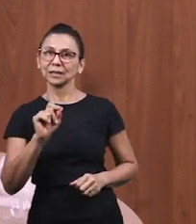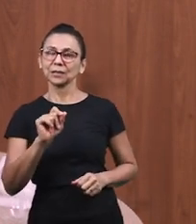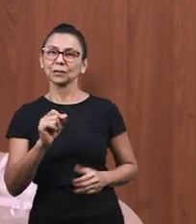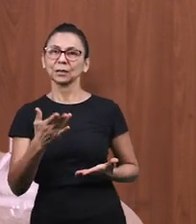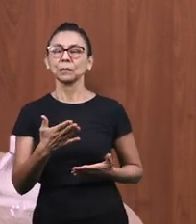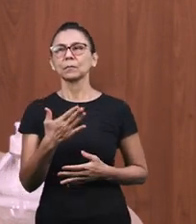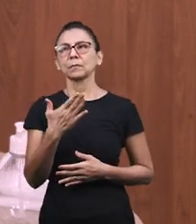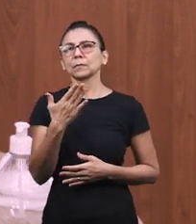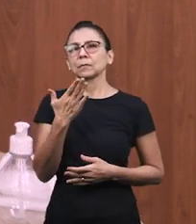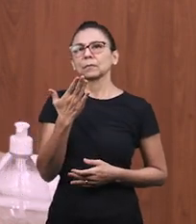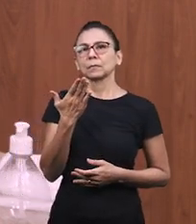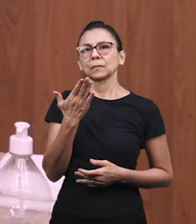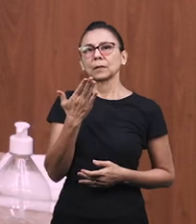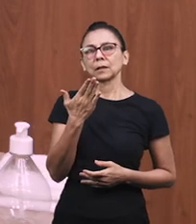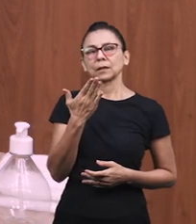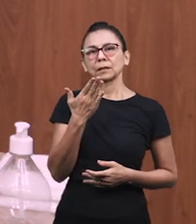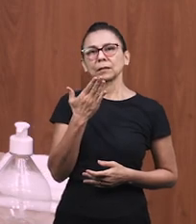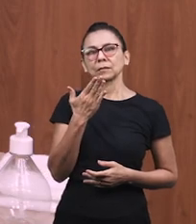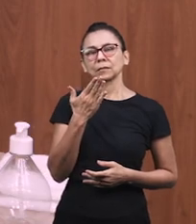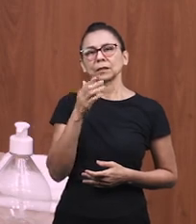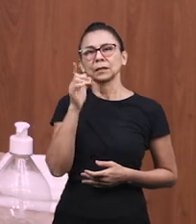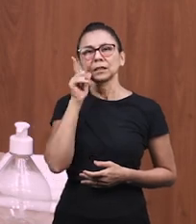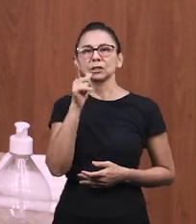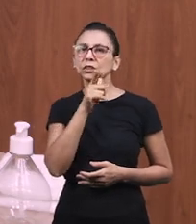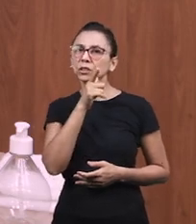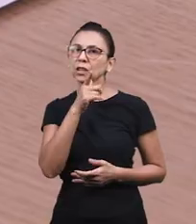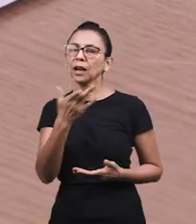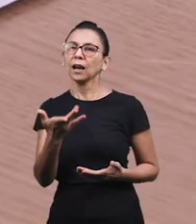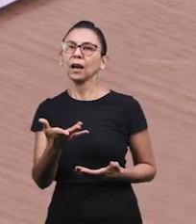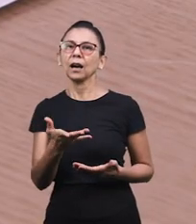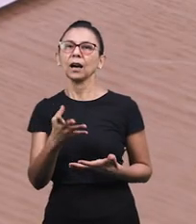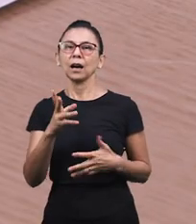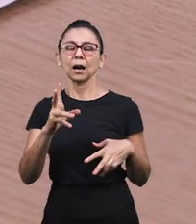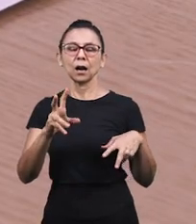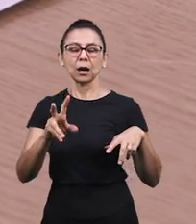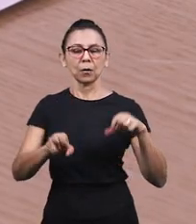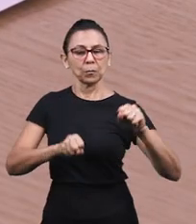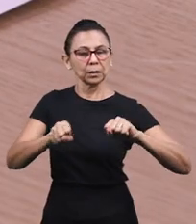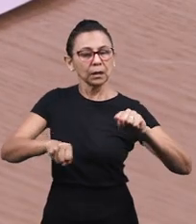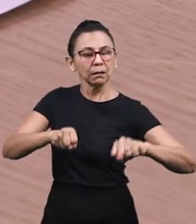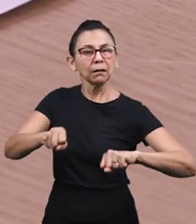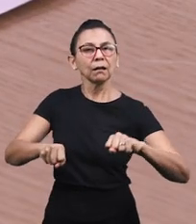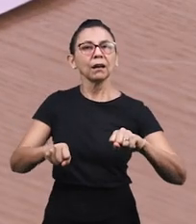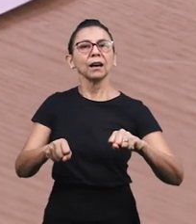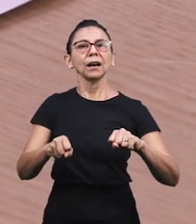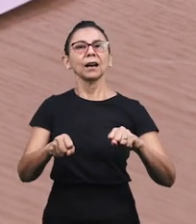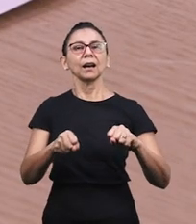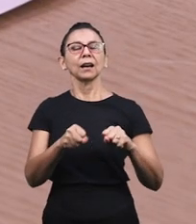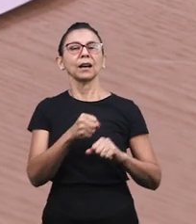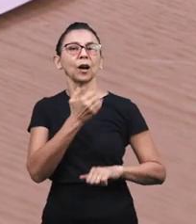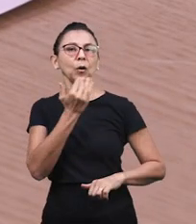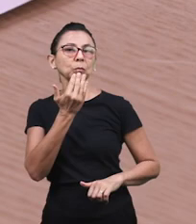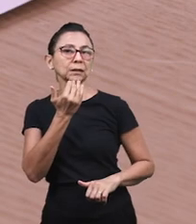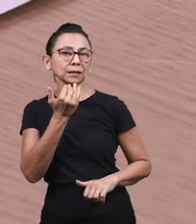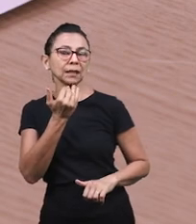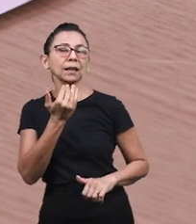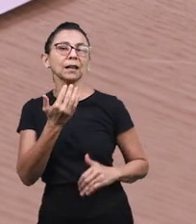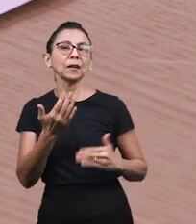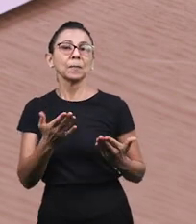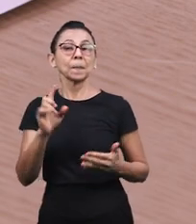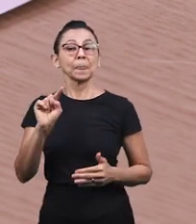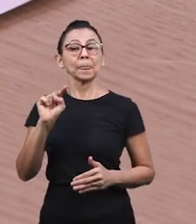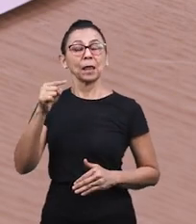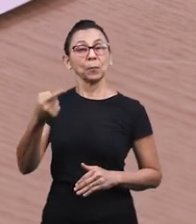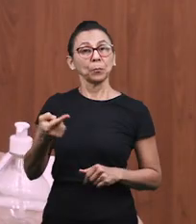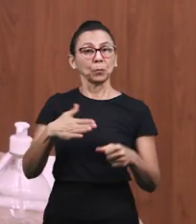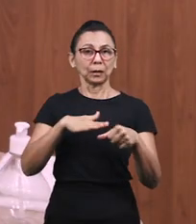Então, a tarde ela vai almoçar, por exemplo, depois ela vai andar de bicicleta. E aí, depois que executou essa parte